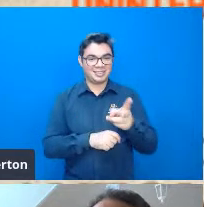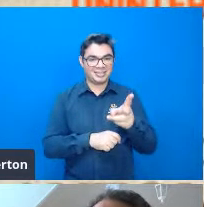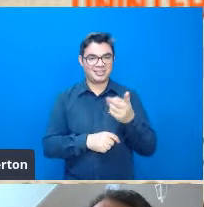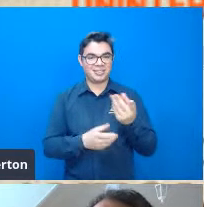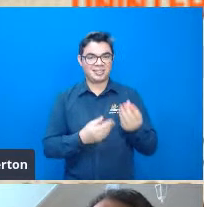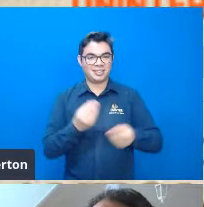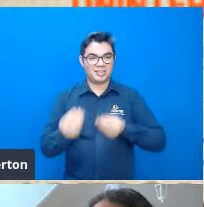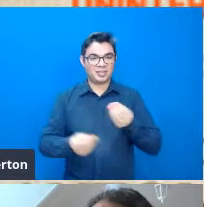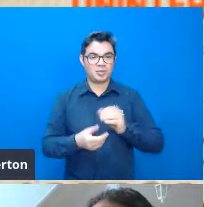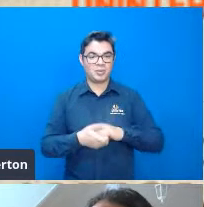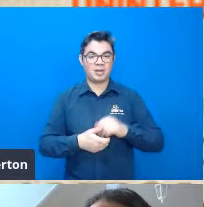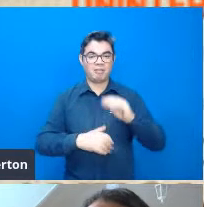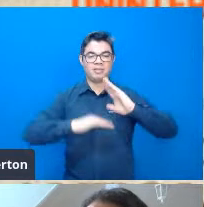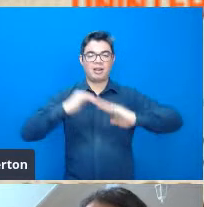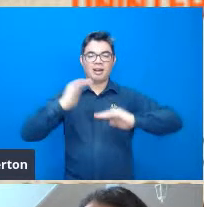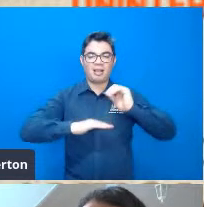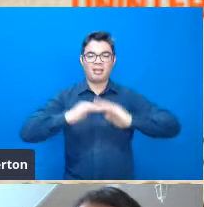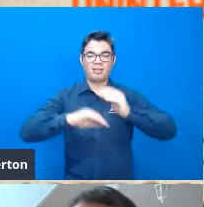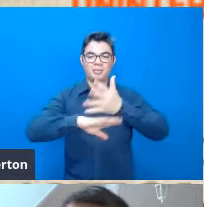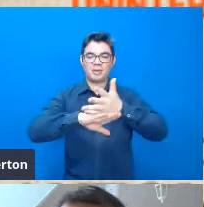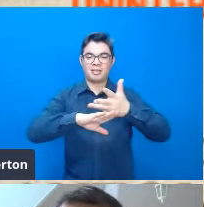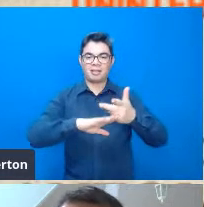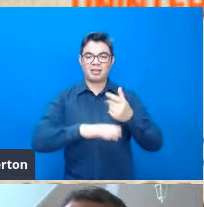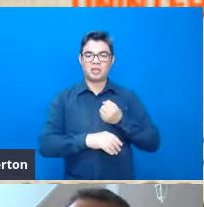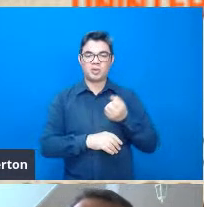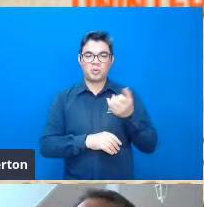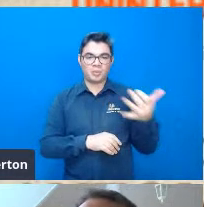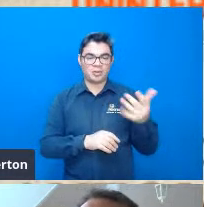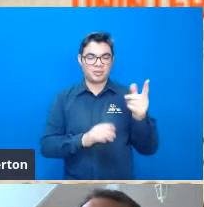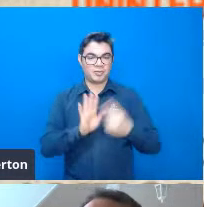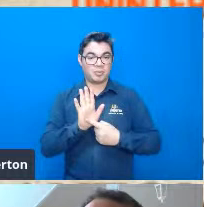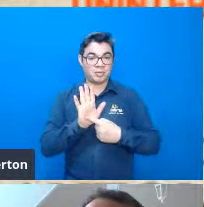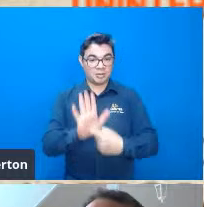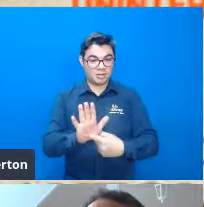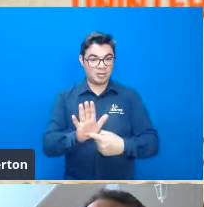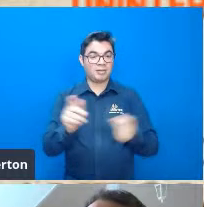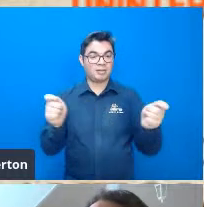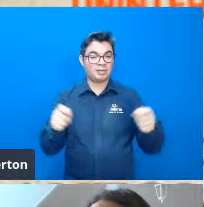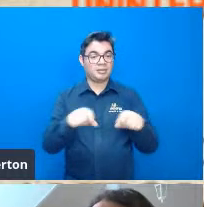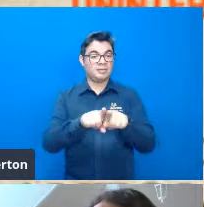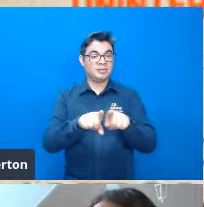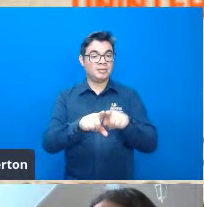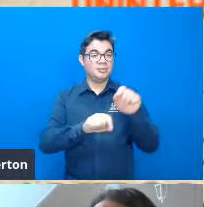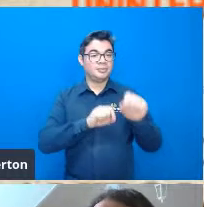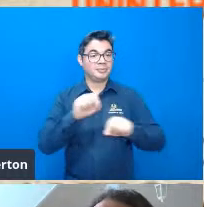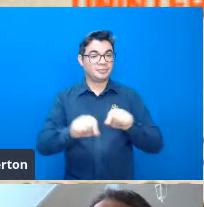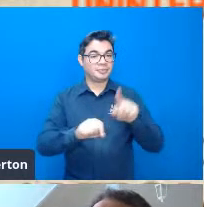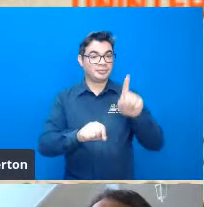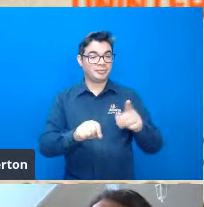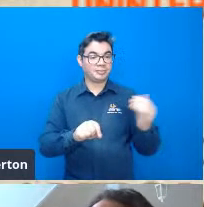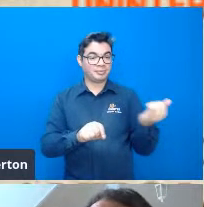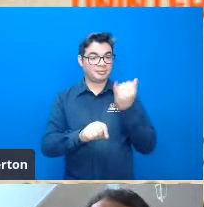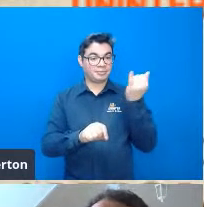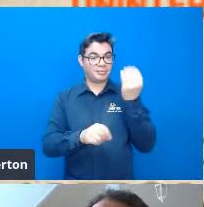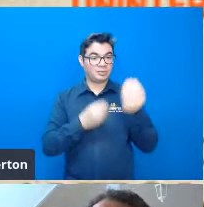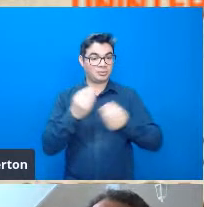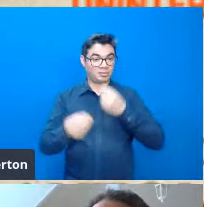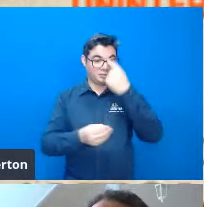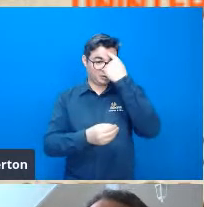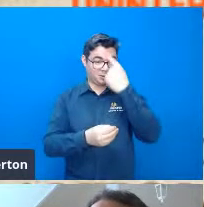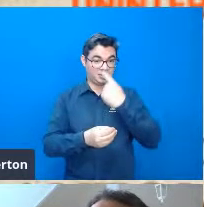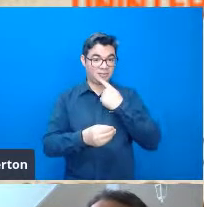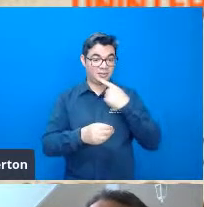né que o seu grande talento com números que daqui a pouquinho eu vou mencionar um pouco mais que isso faz parte inclusive do perfil do